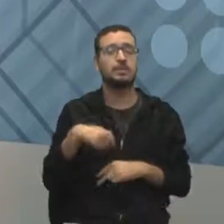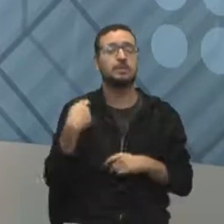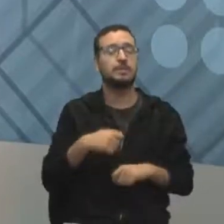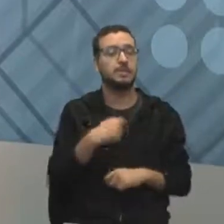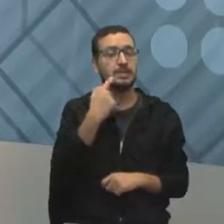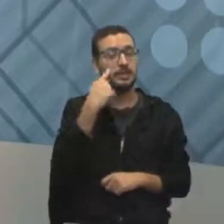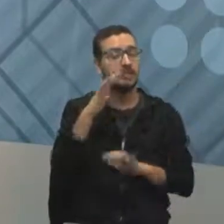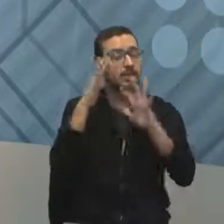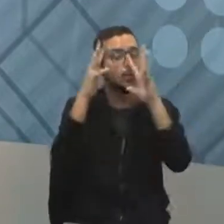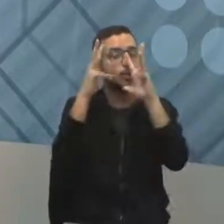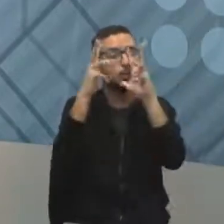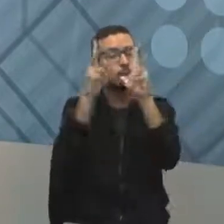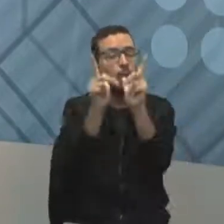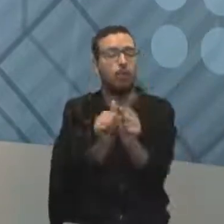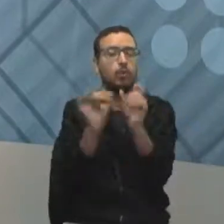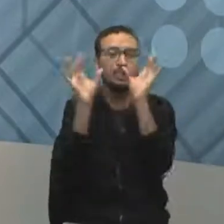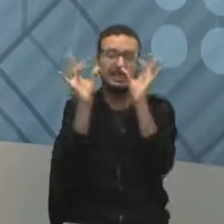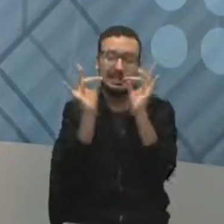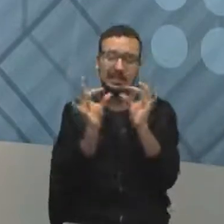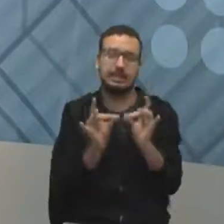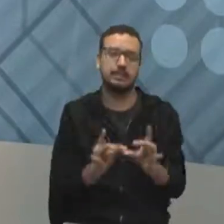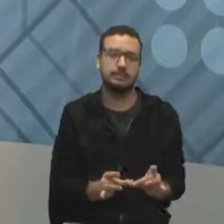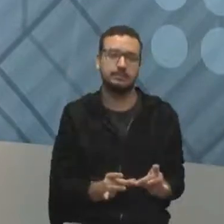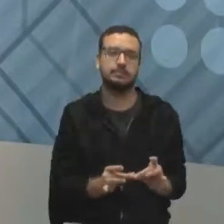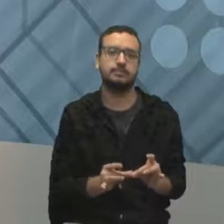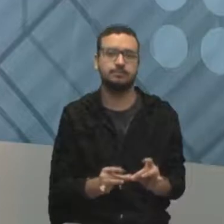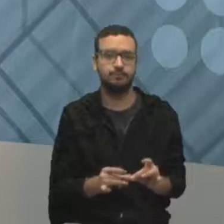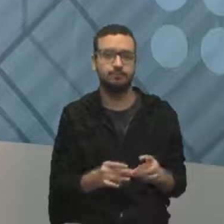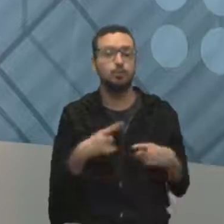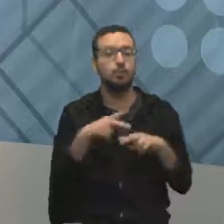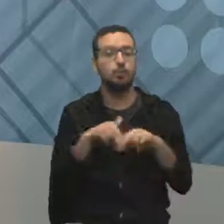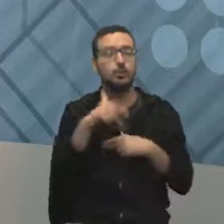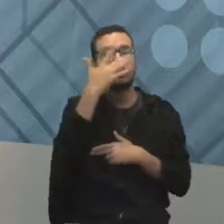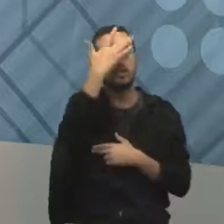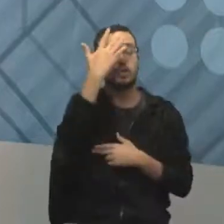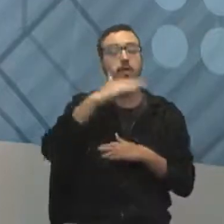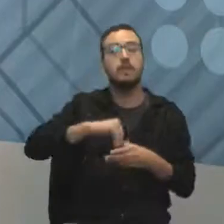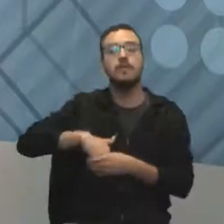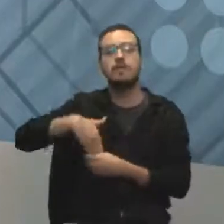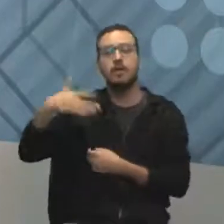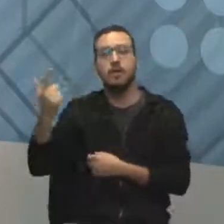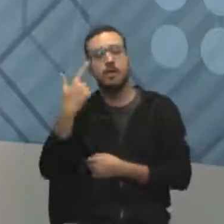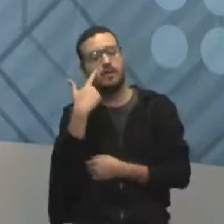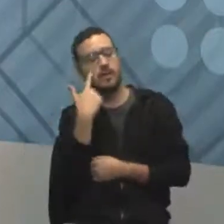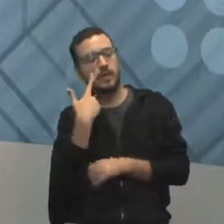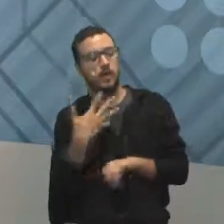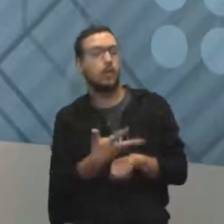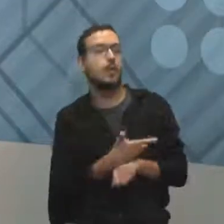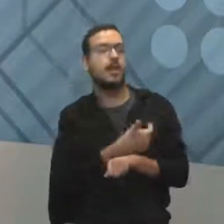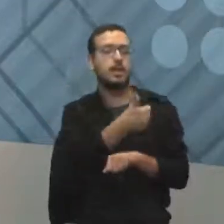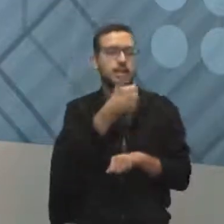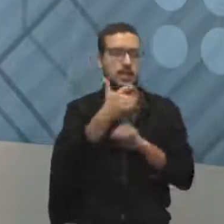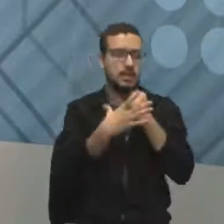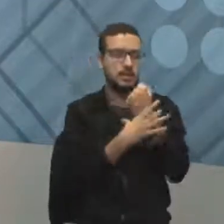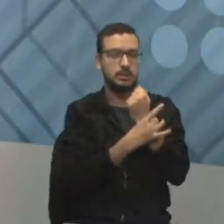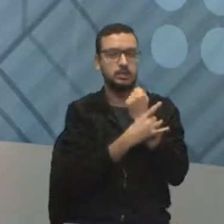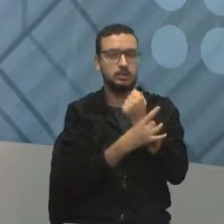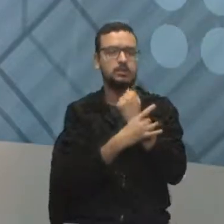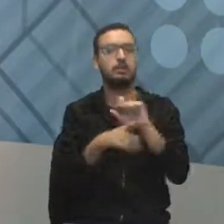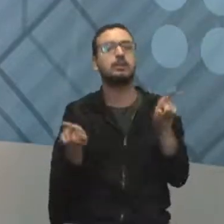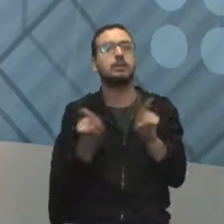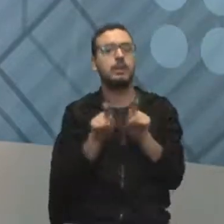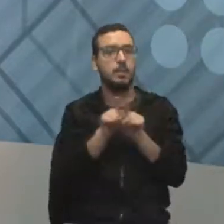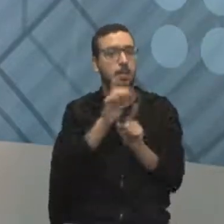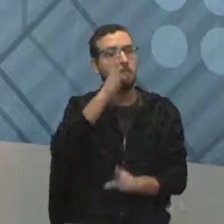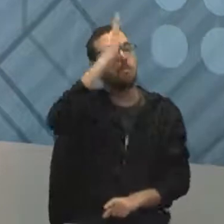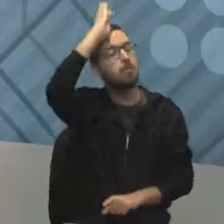checados. E, por isso que vem alguém de fora para testar a qualidade, para garantir a qualidade e a segurança. E, vem bombeiros para dar